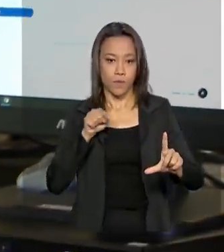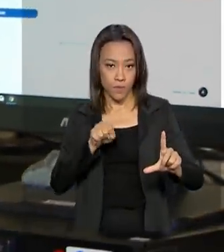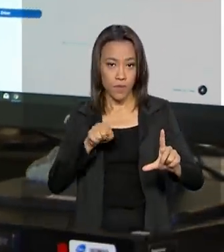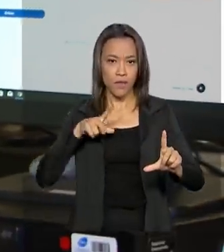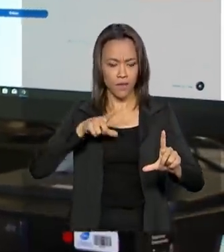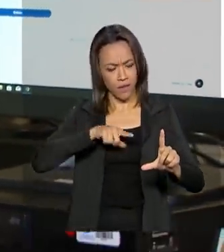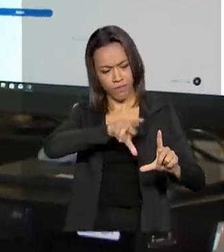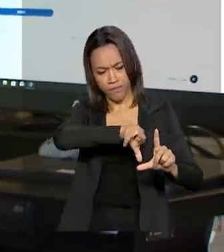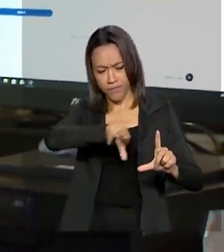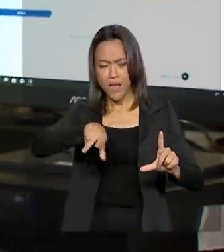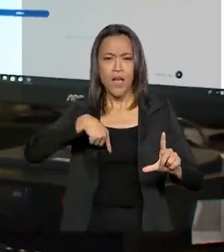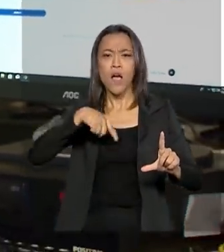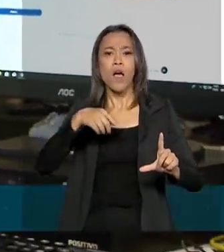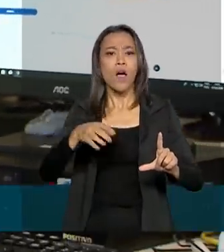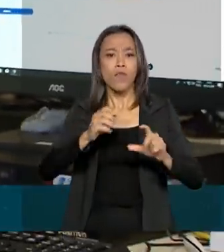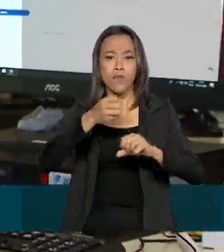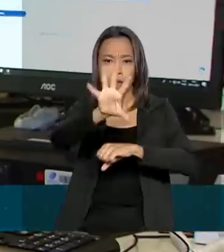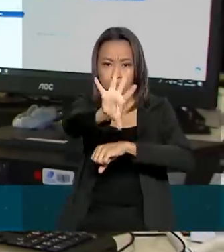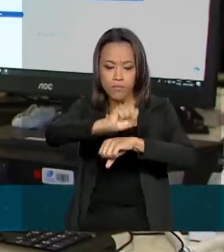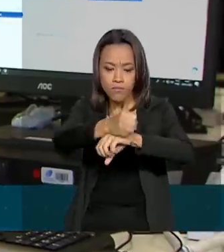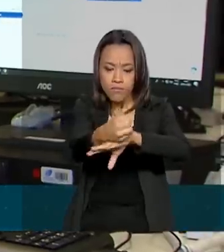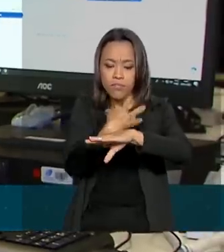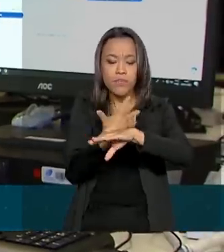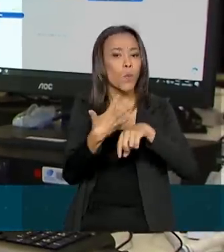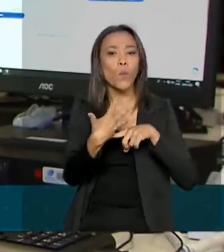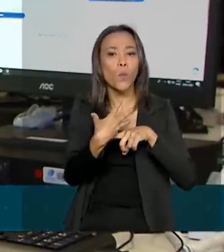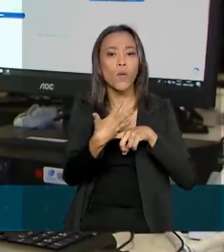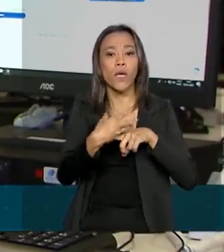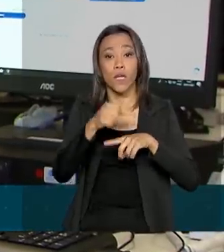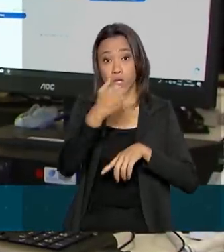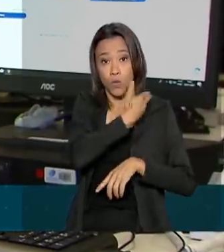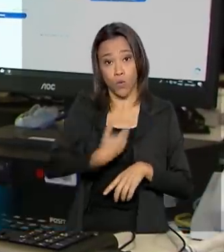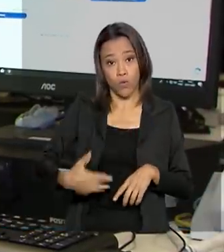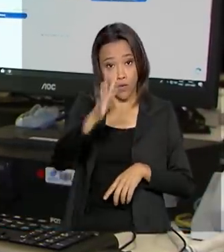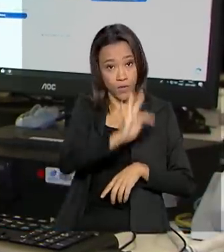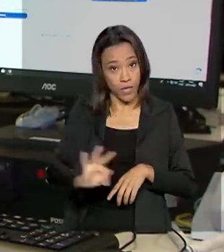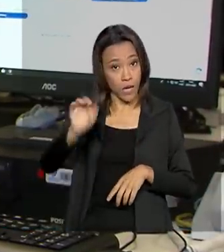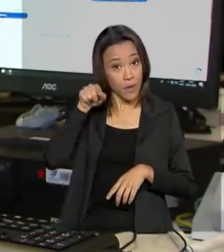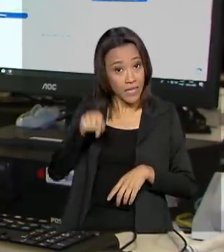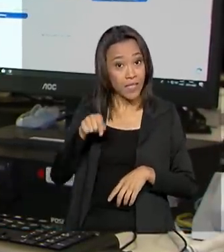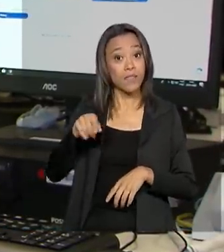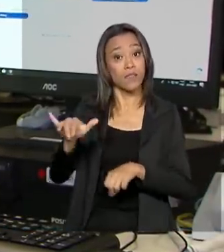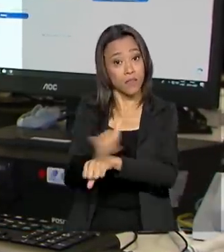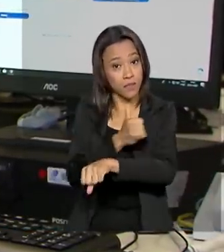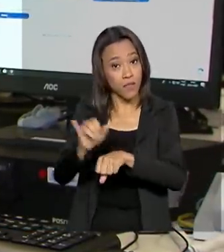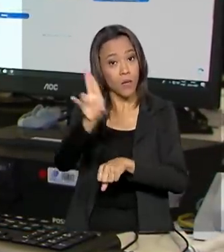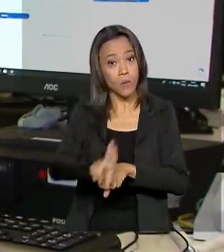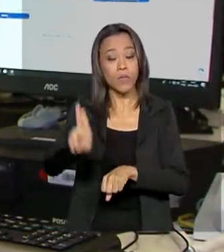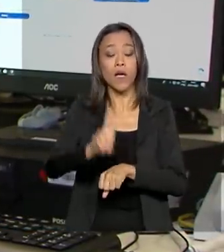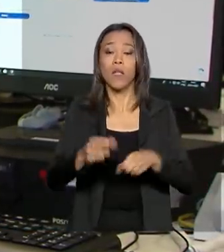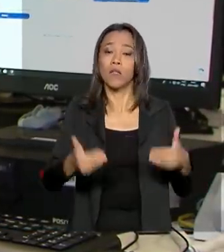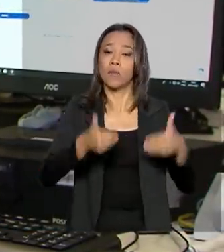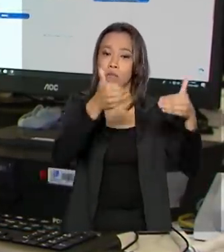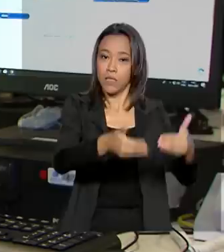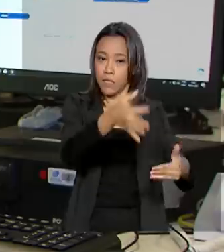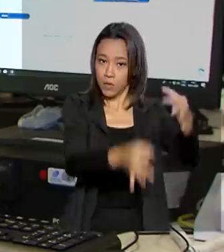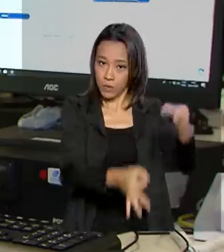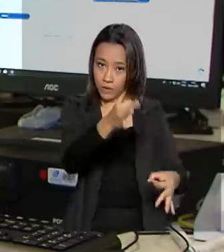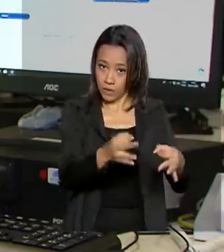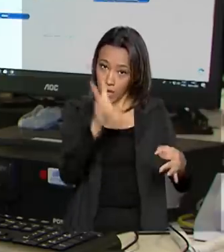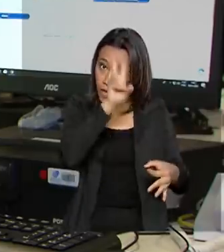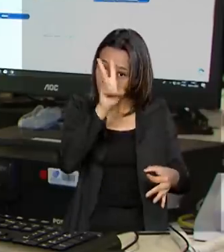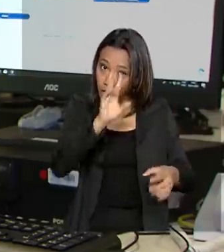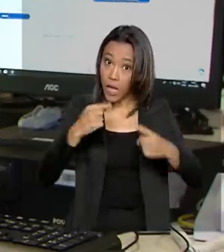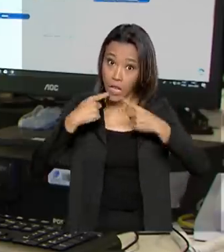que reúne as ouvidorias do governo federal. O mesmo sistema é usado pelo Ministério da Justiça. Lembrando que a denúncia